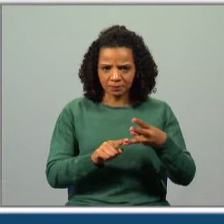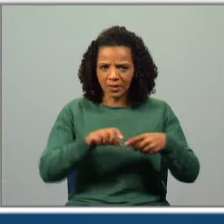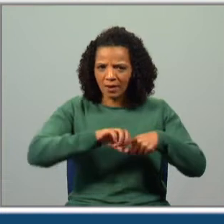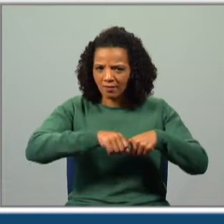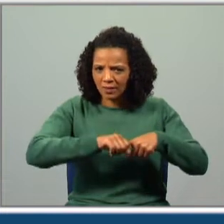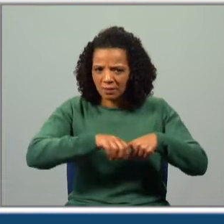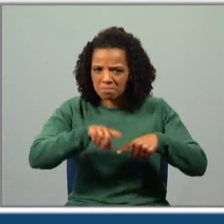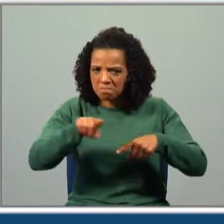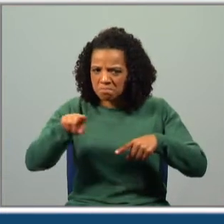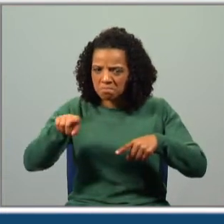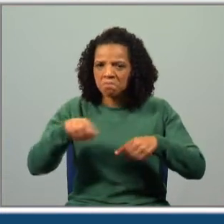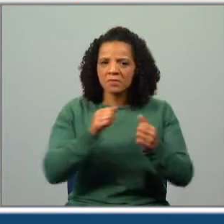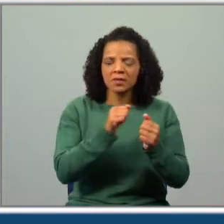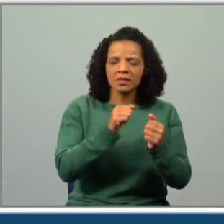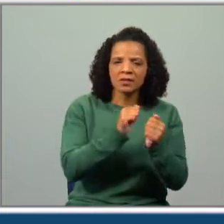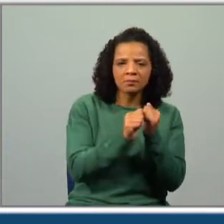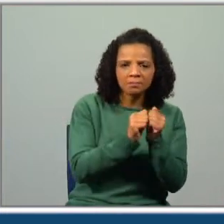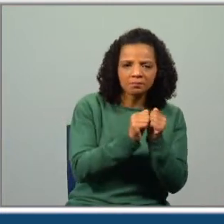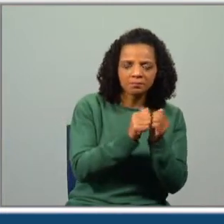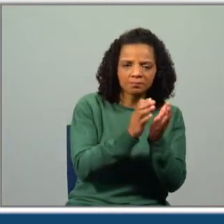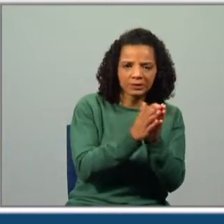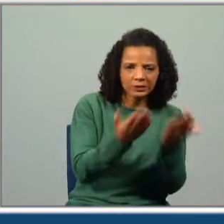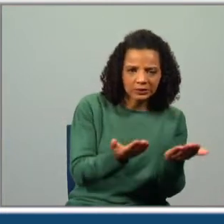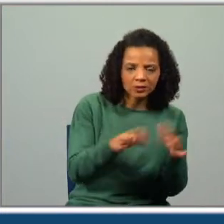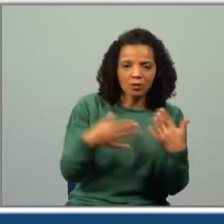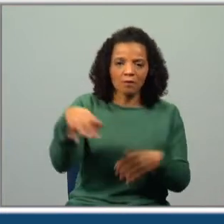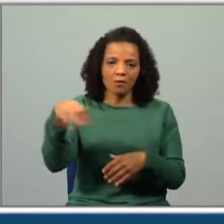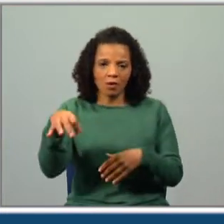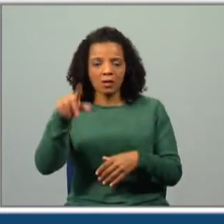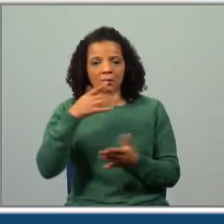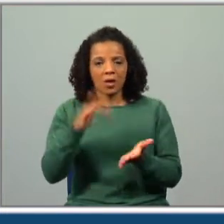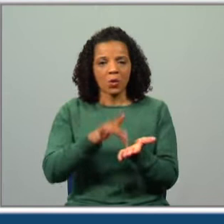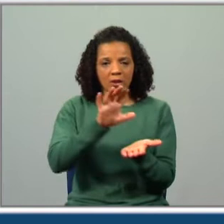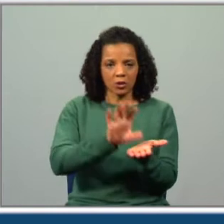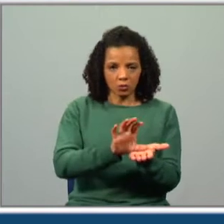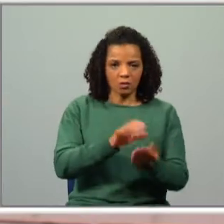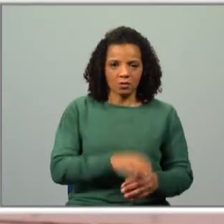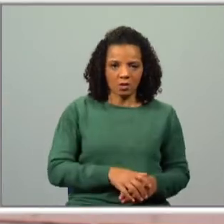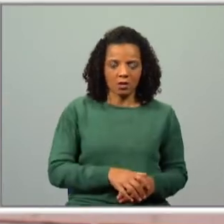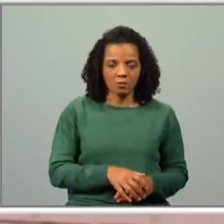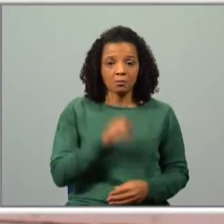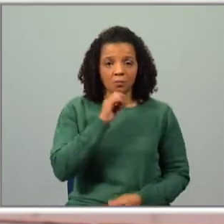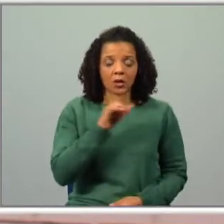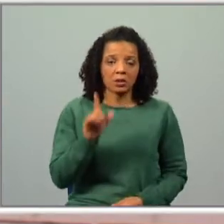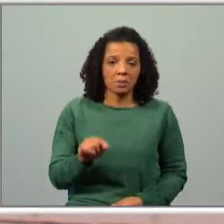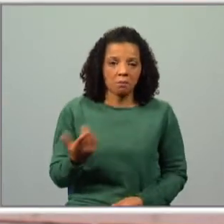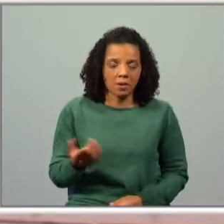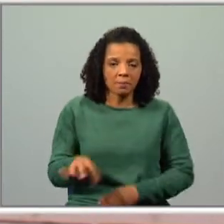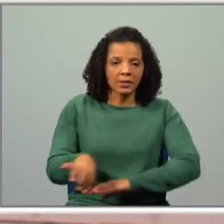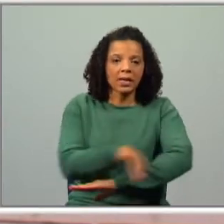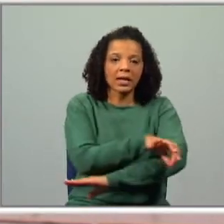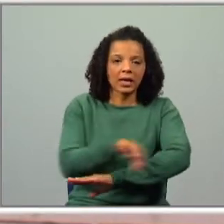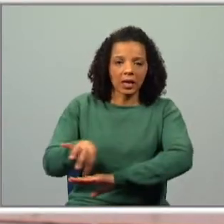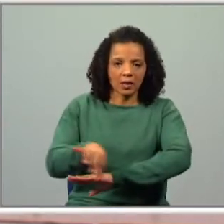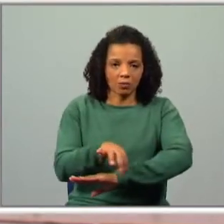afia, a folha, o caderno e o dicionário. Se quiserem, já sabem, podem também ter a régua